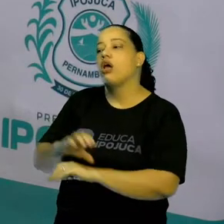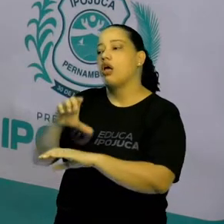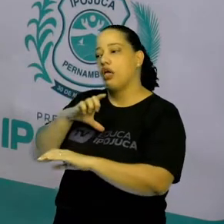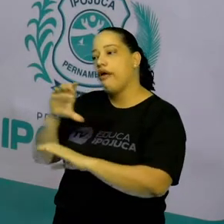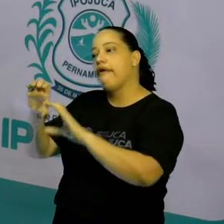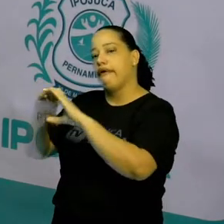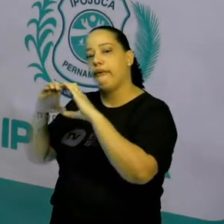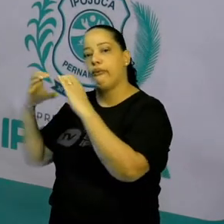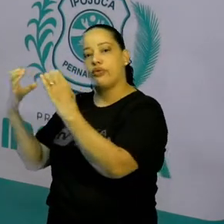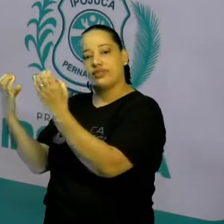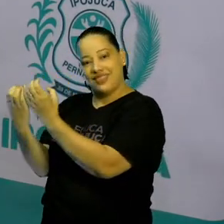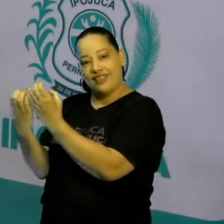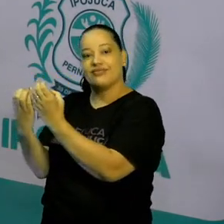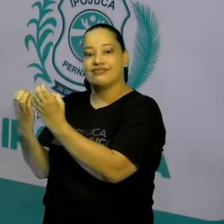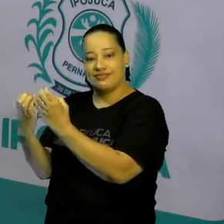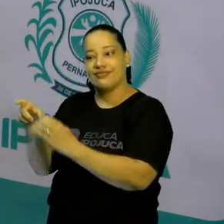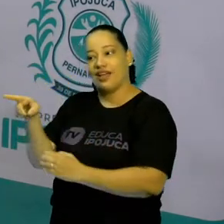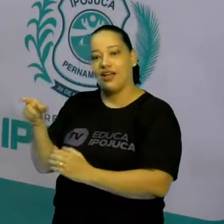comunidade.